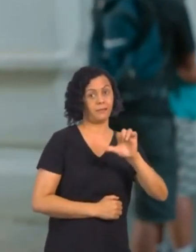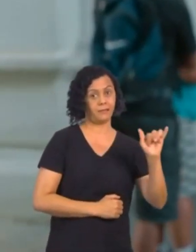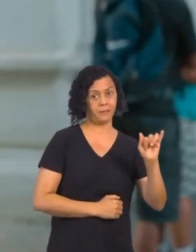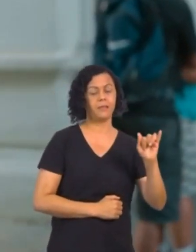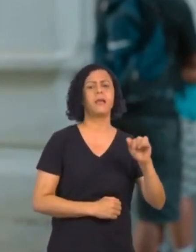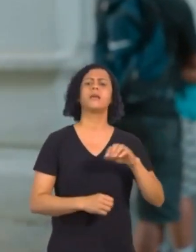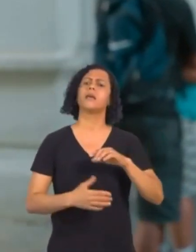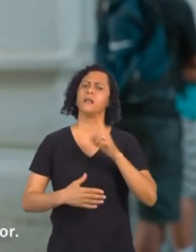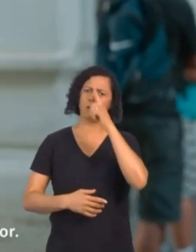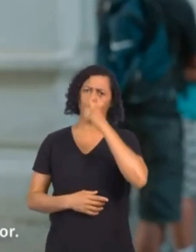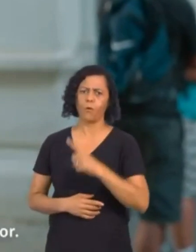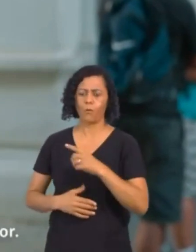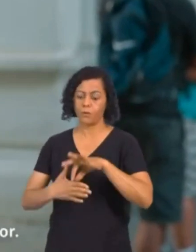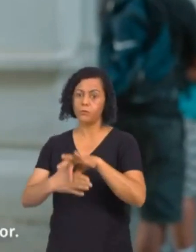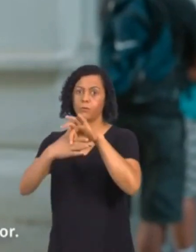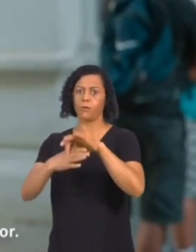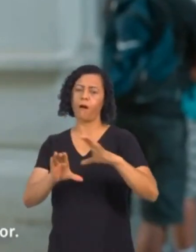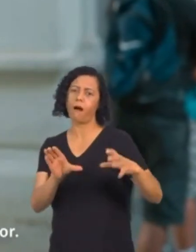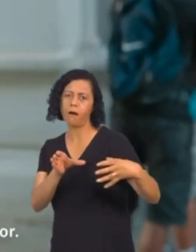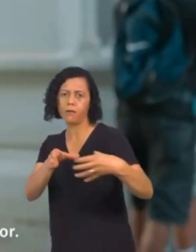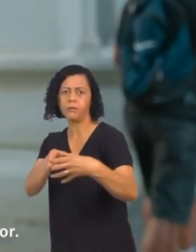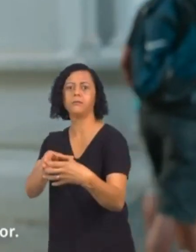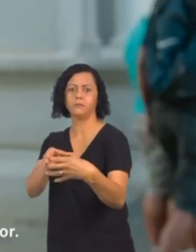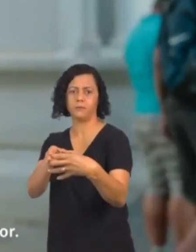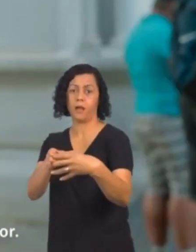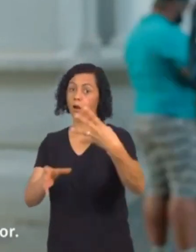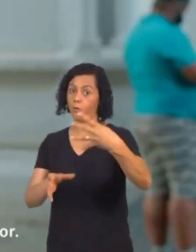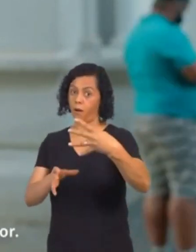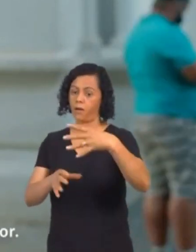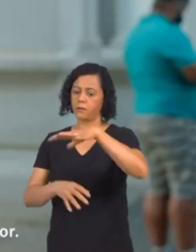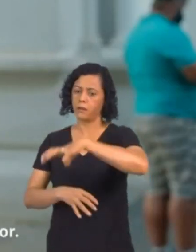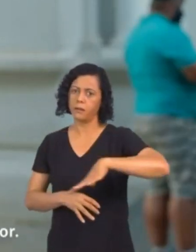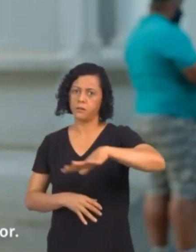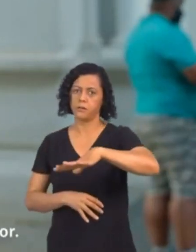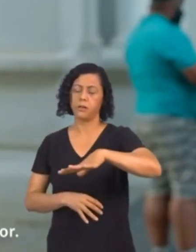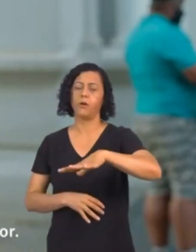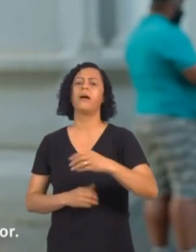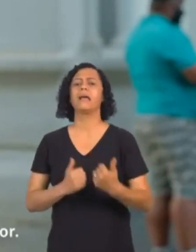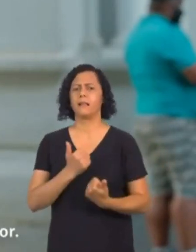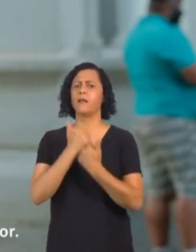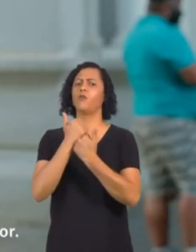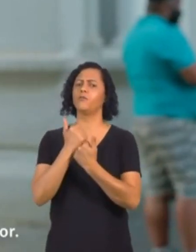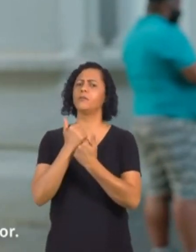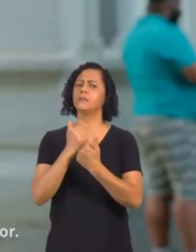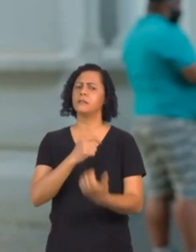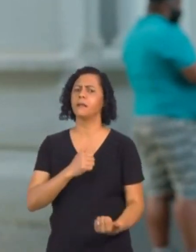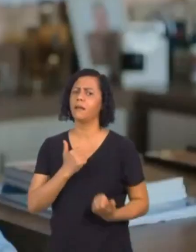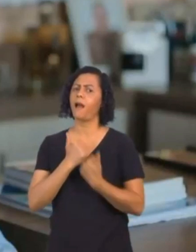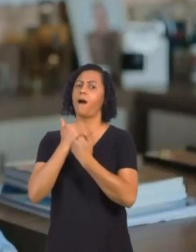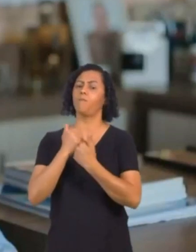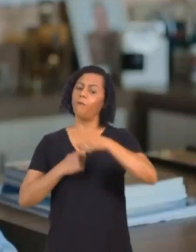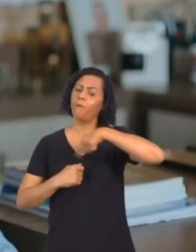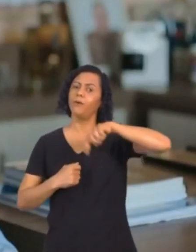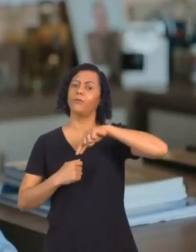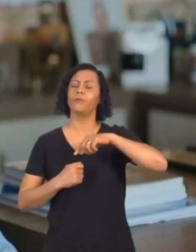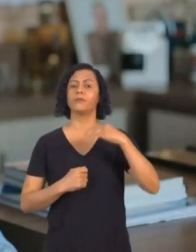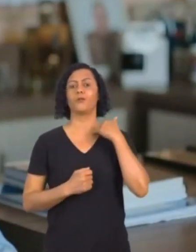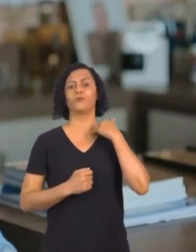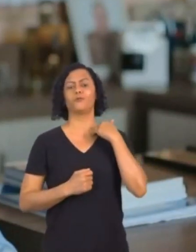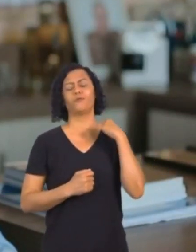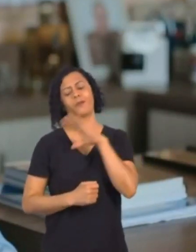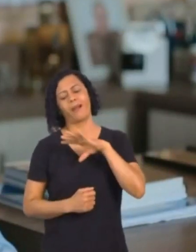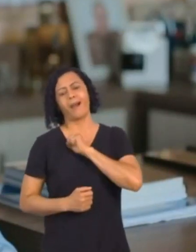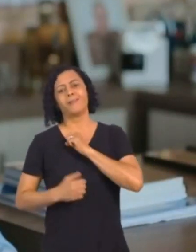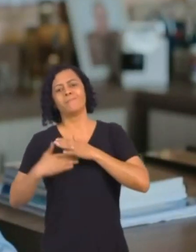quarta região, o vice que soma para a coligação Juiz de Fora é meu amor. Nós que somos